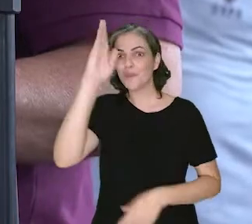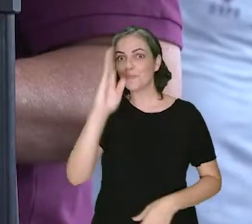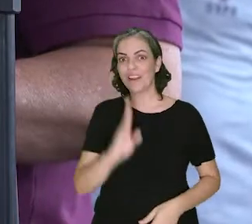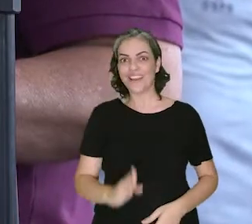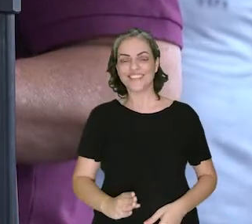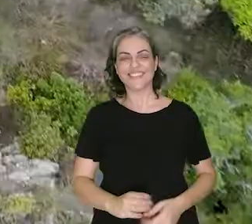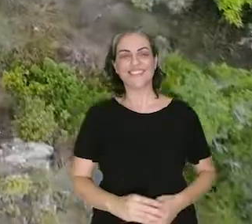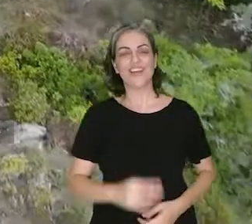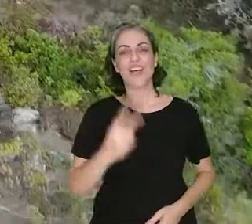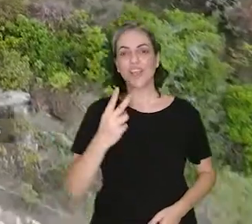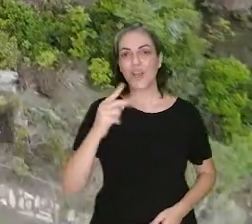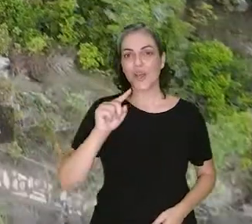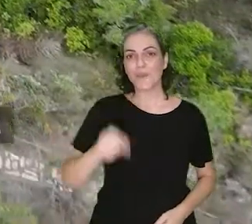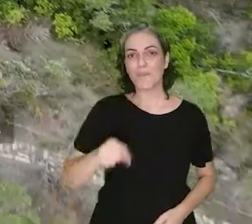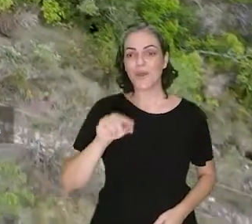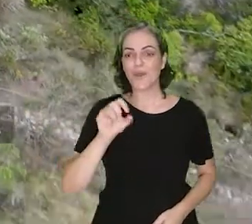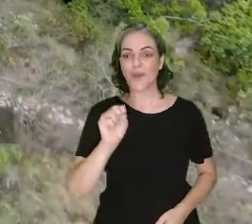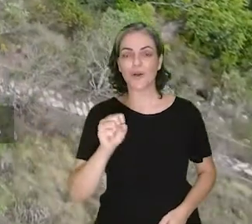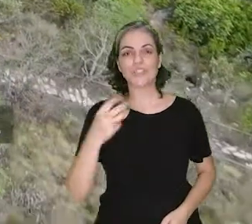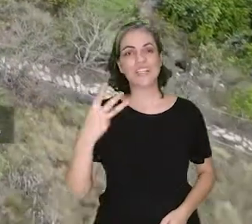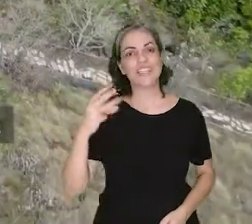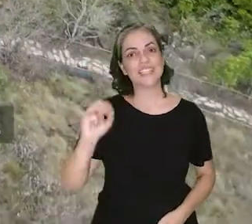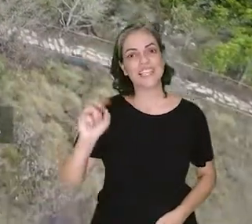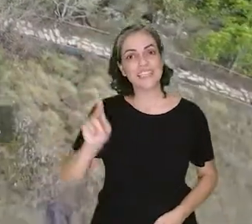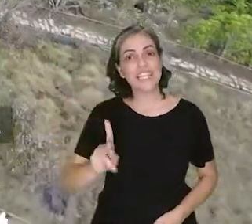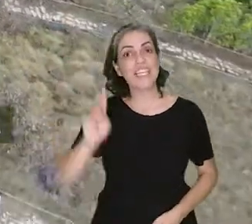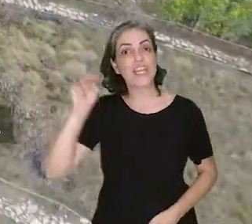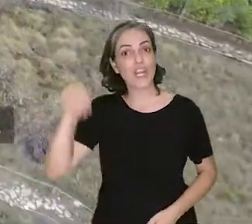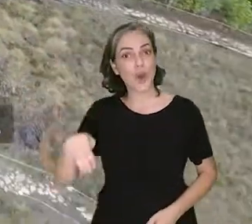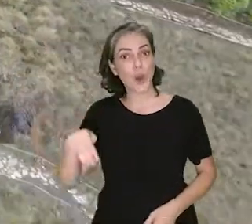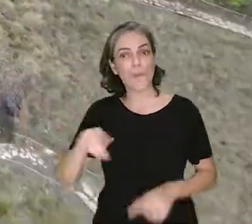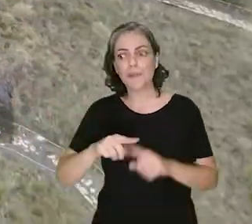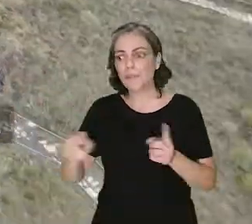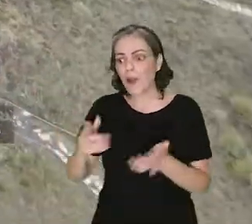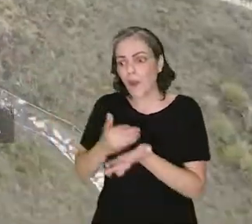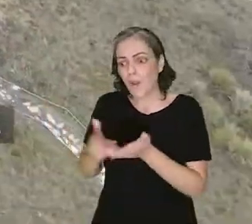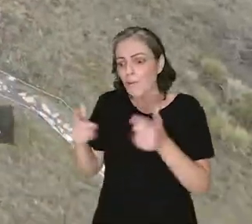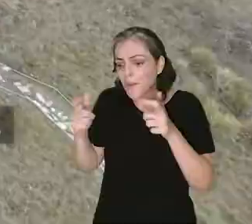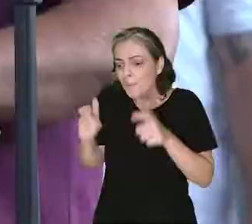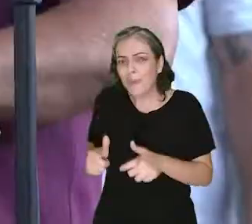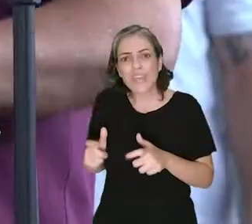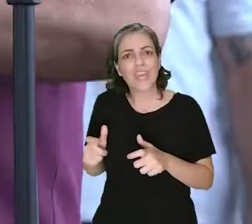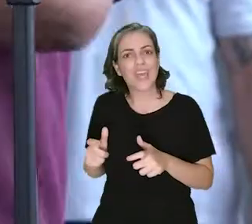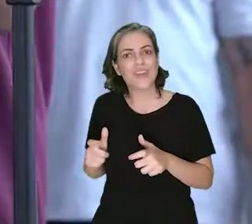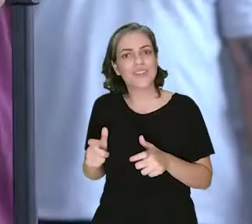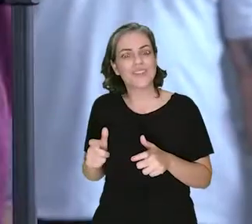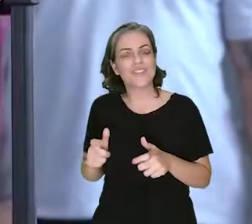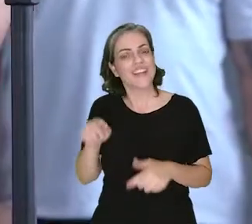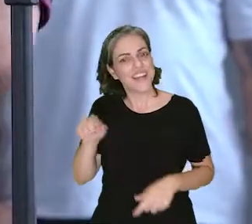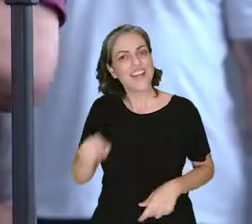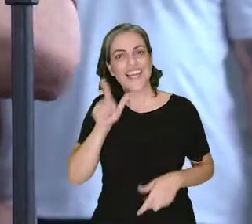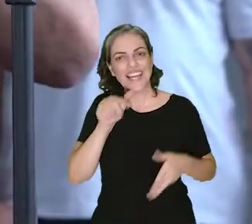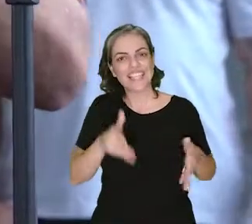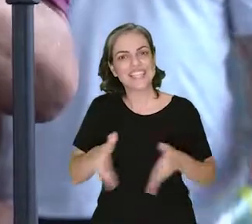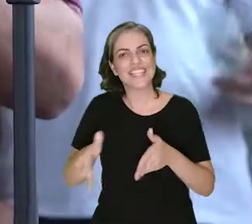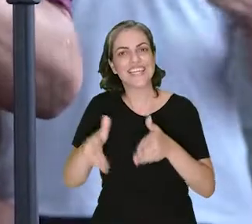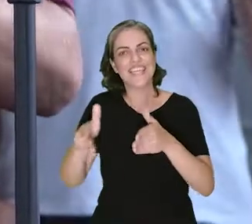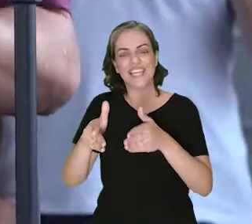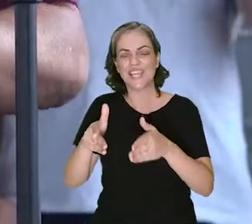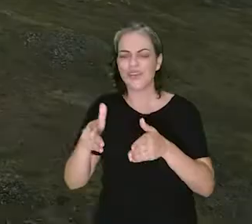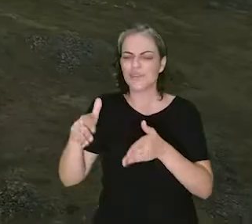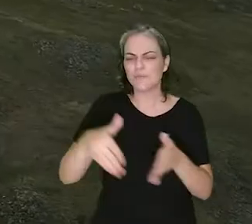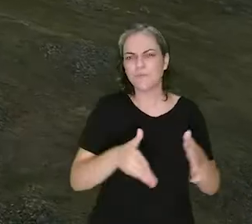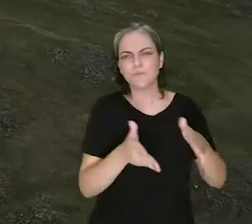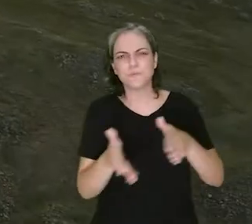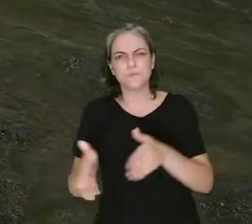o Brasil. 2.830 quilômetros, uma poça. E este rio que desce a